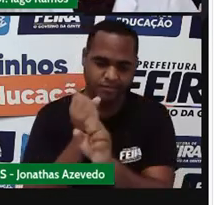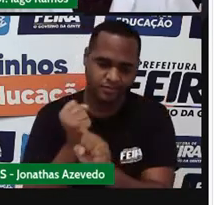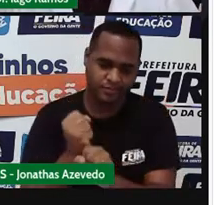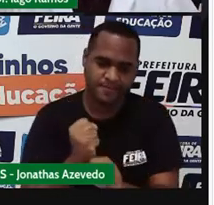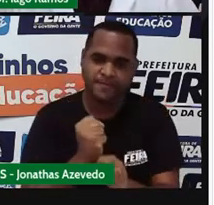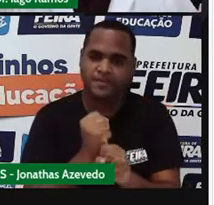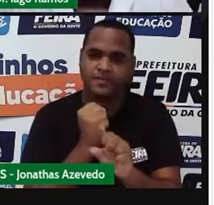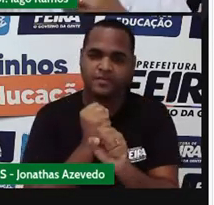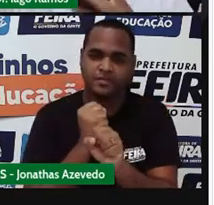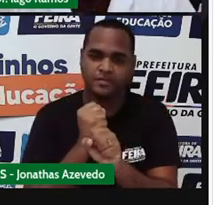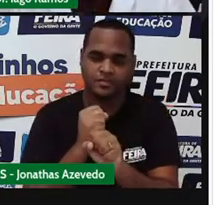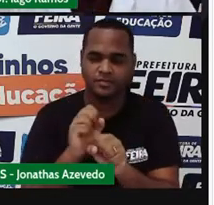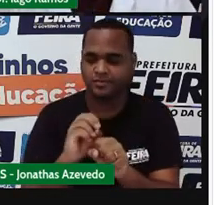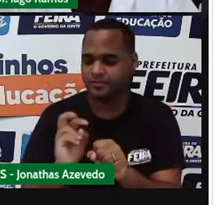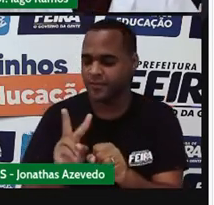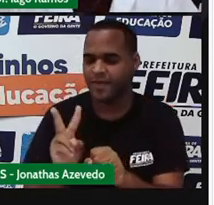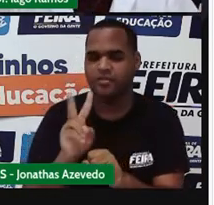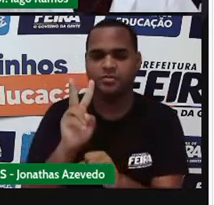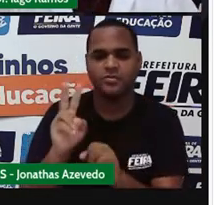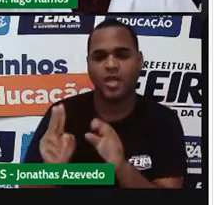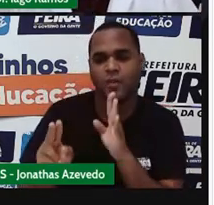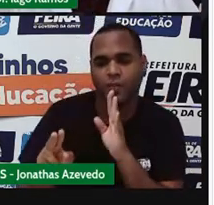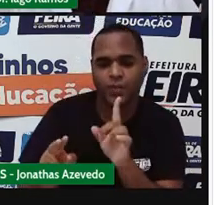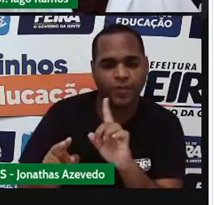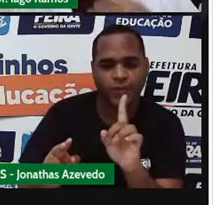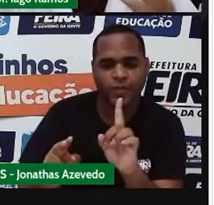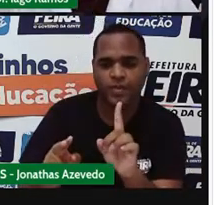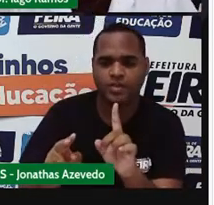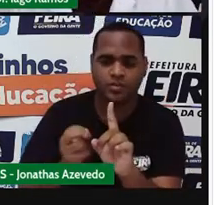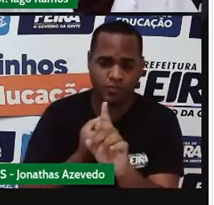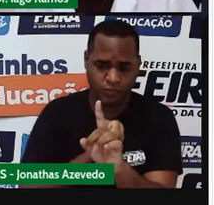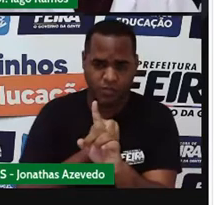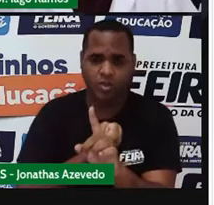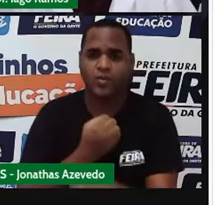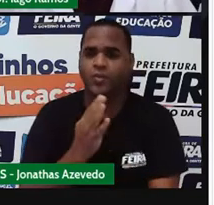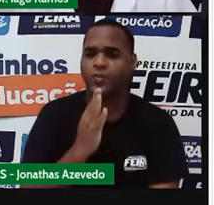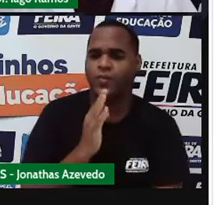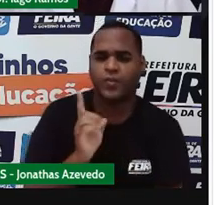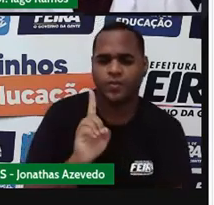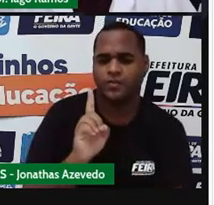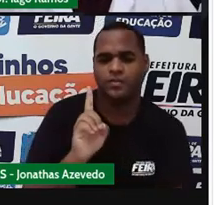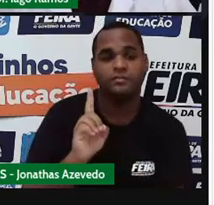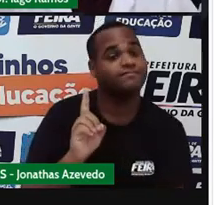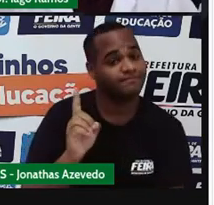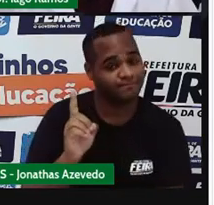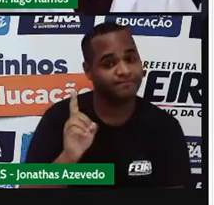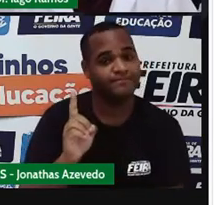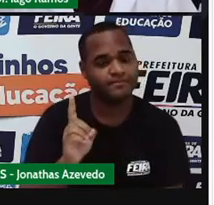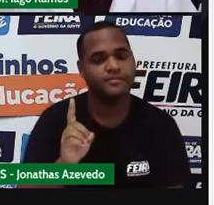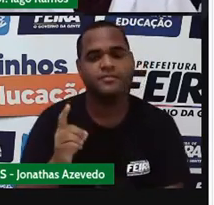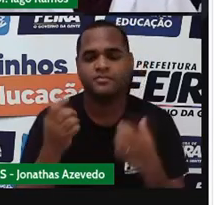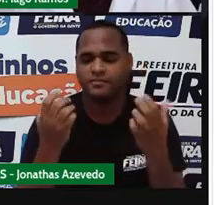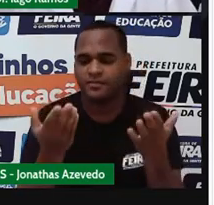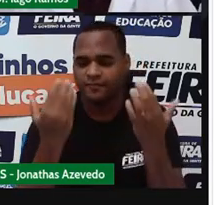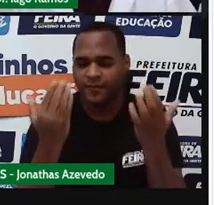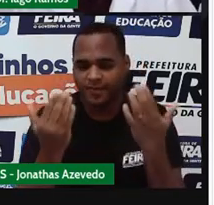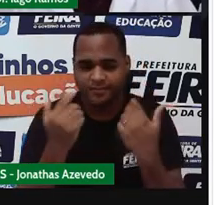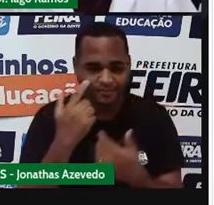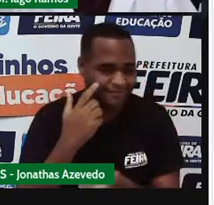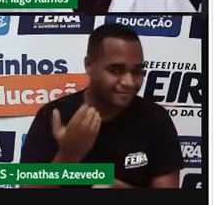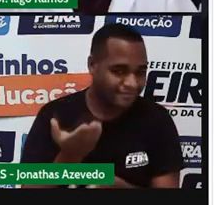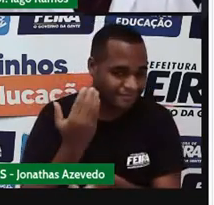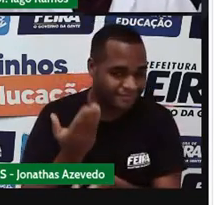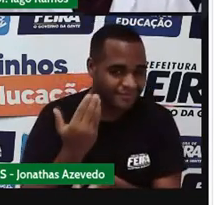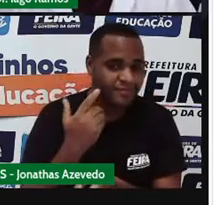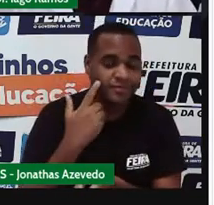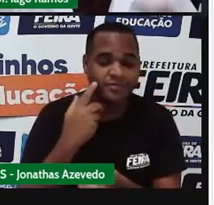conhece, esses valores que a gente não conhece, esses números que não são conhecidos. Então, vem aqui comigo, né?